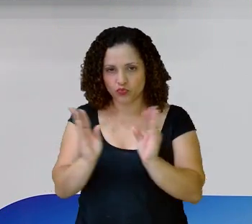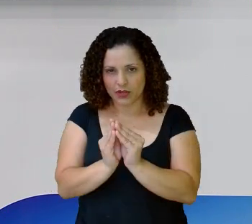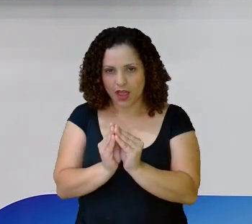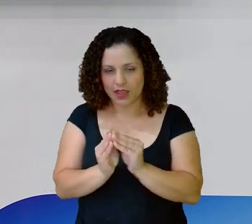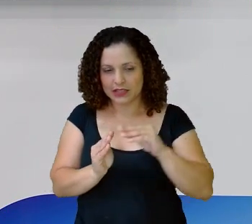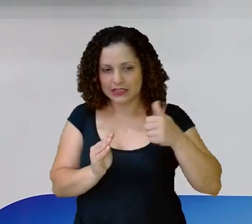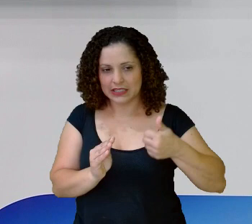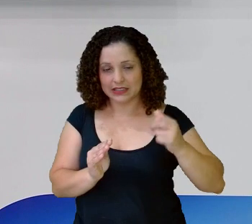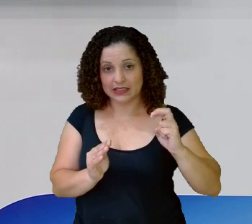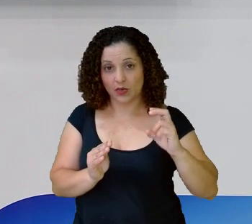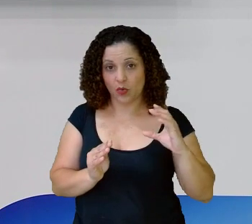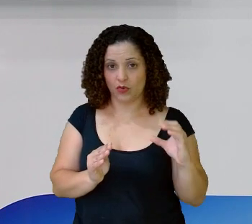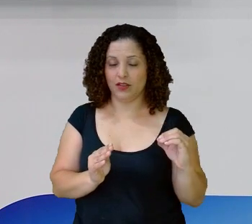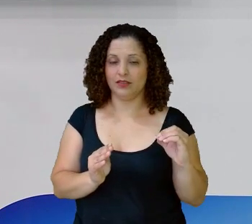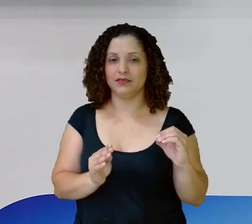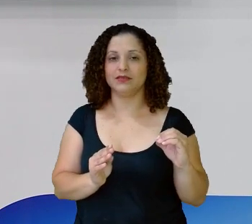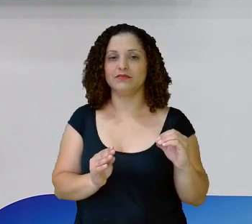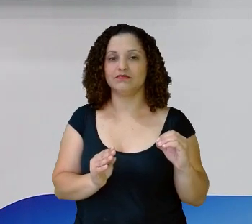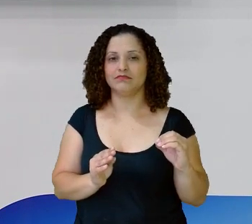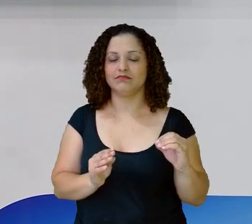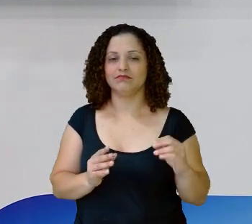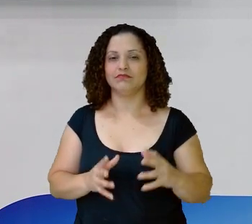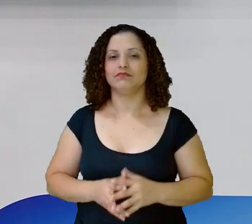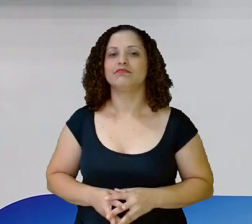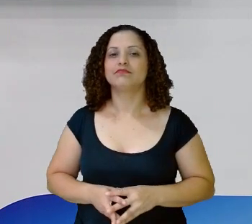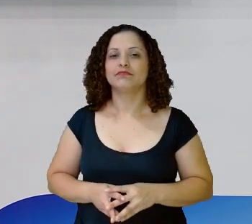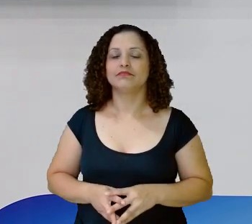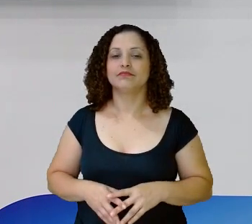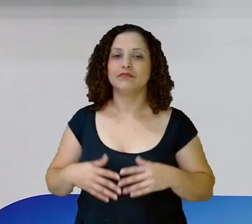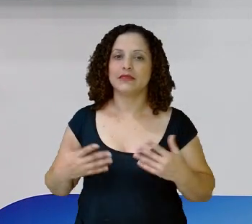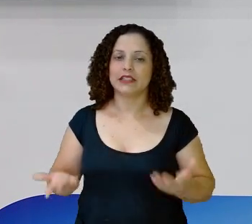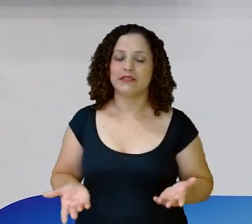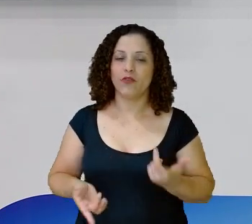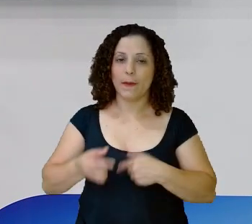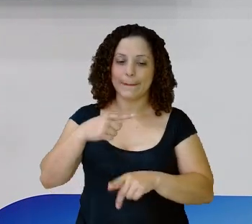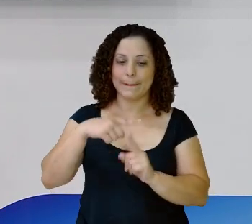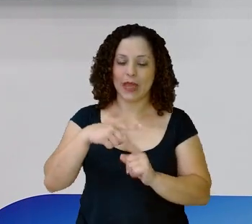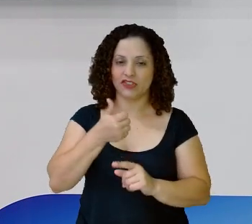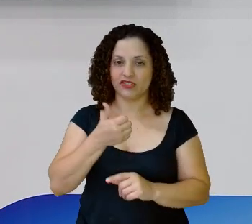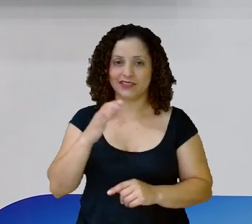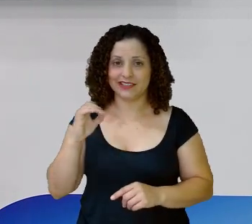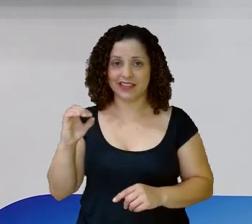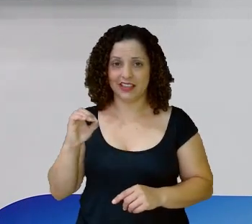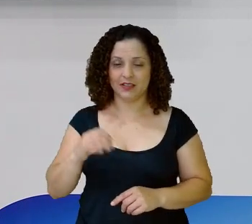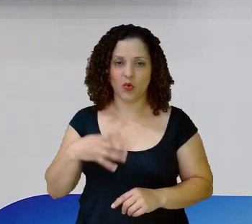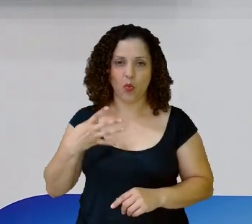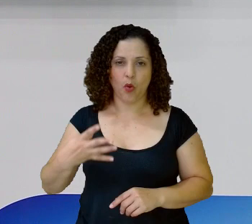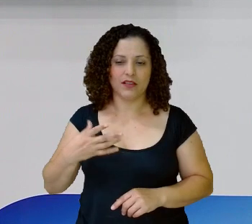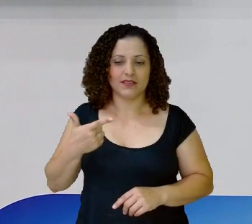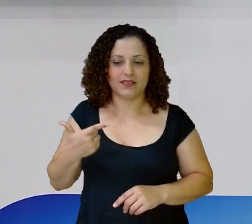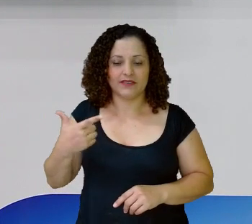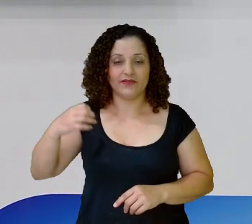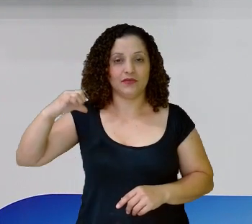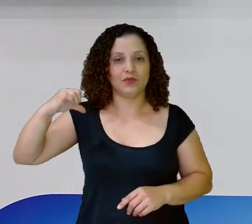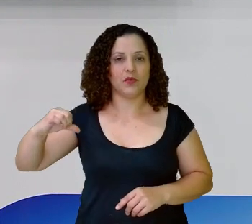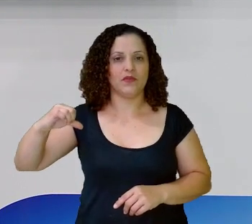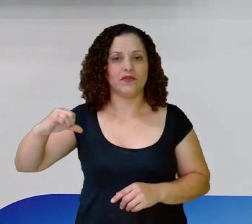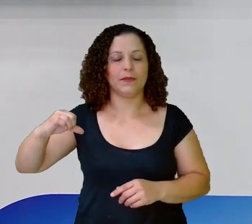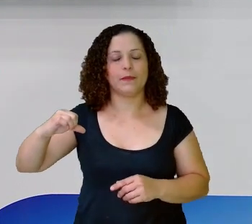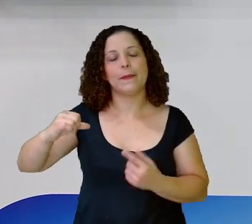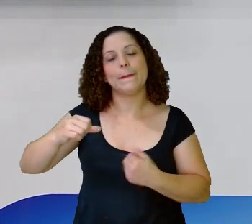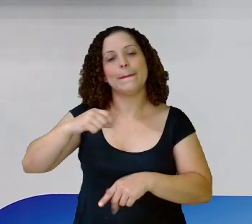150 Vamos lá 329 Mais 100 Vai dar 429 Aí eu somo Com o restante Vai dar o que?